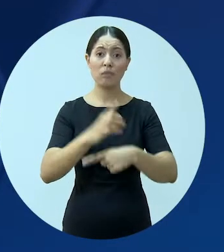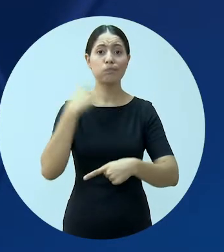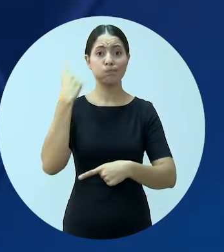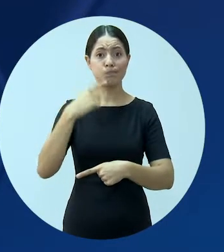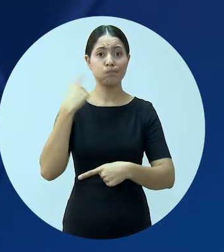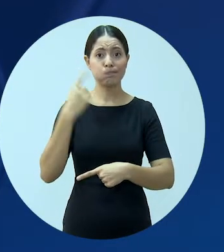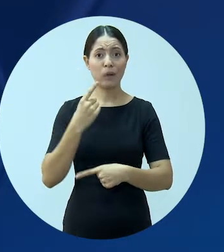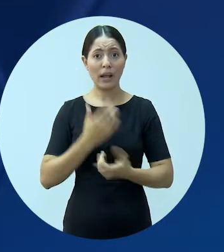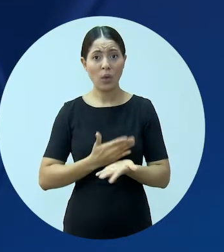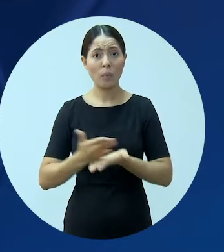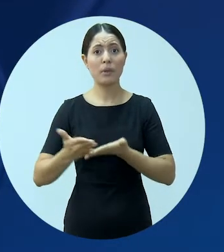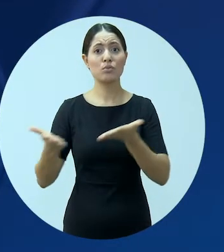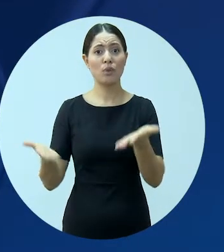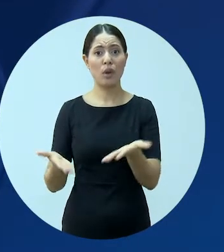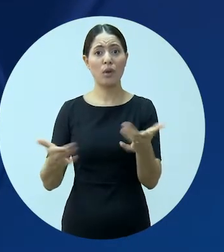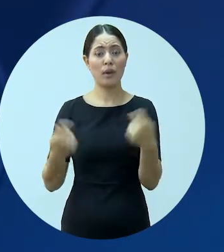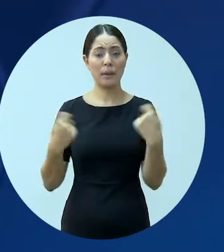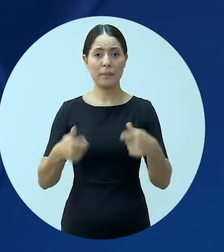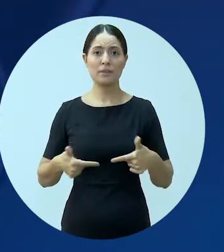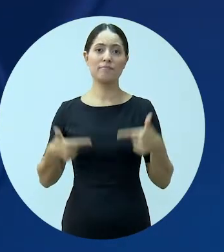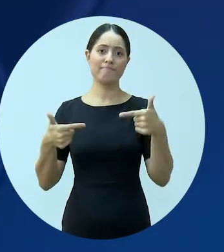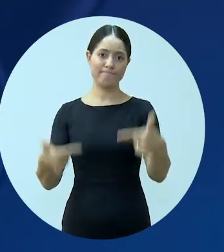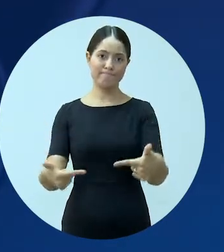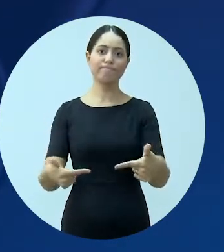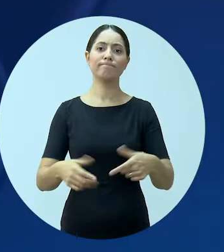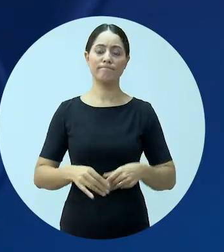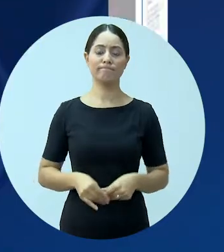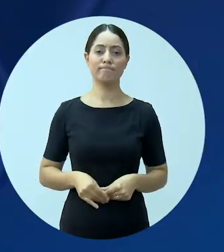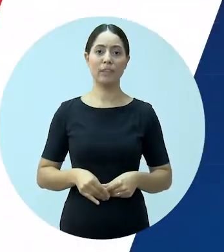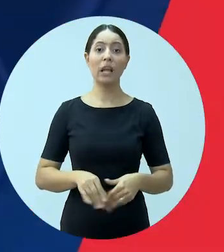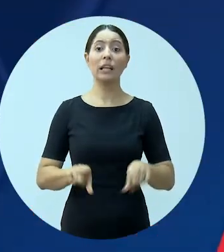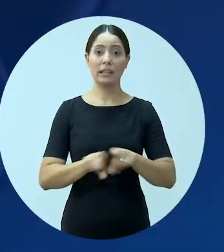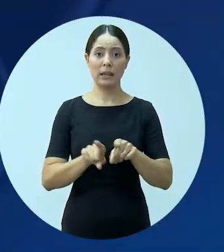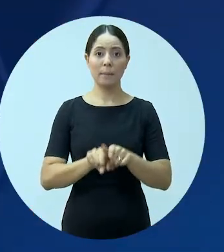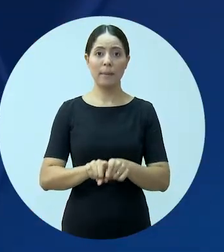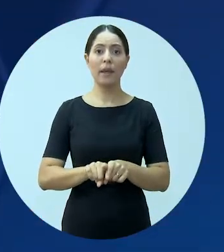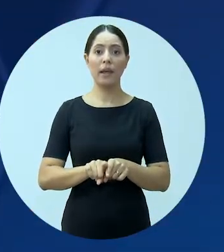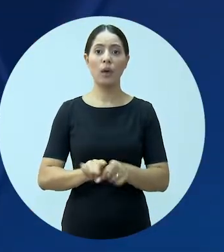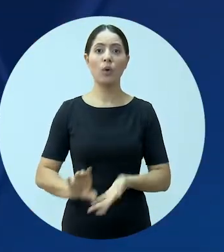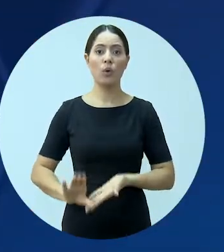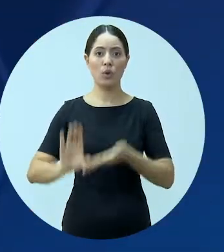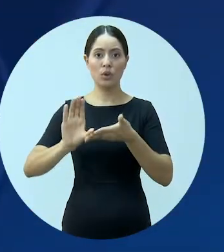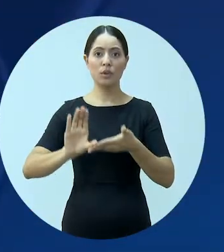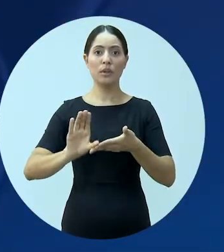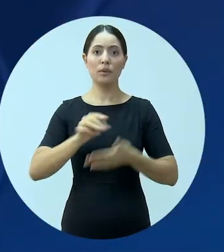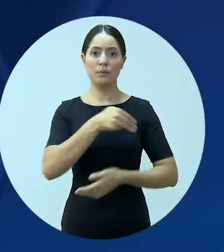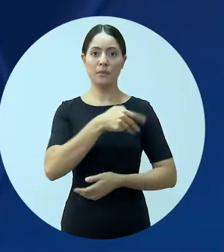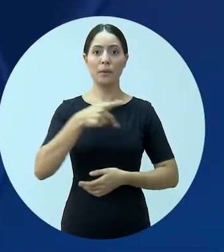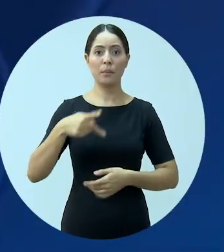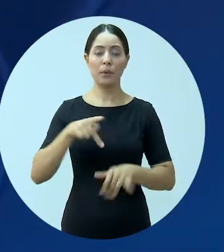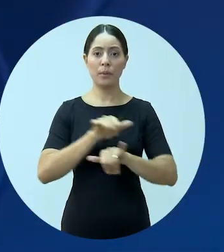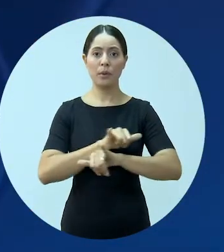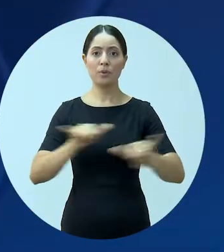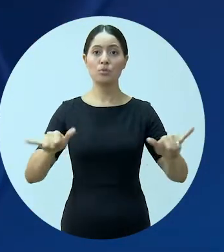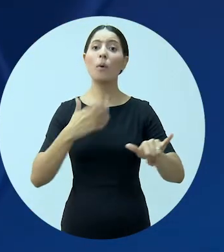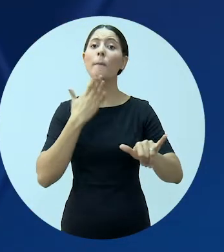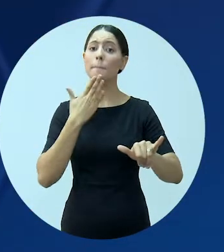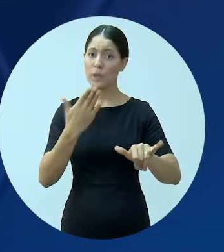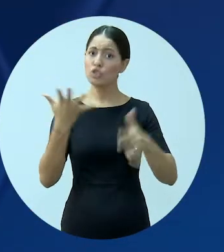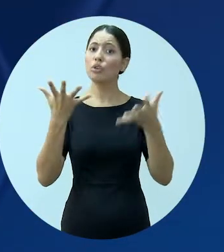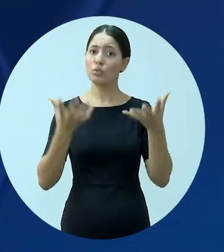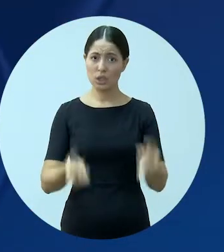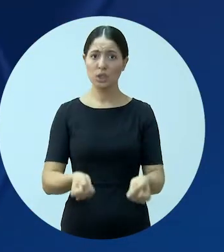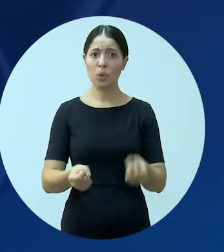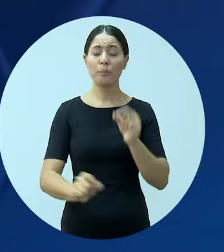advocacia da ponta que mais precisa da atuação da entidade. O Conselho Nacional do Ministério Público atendeu um